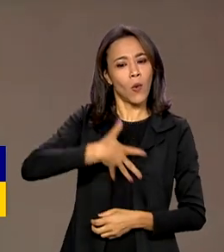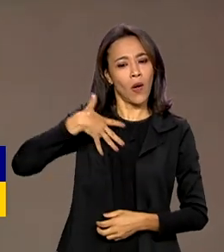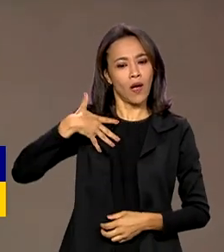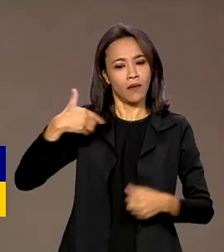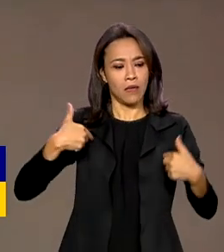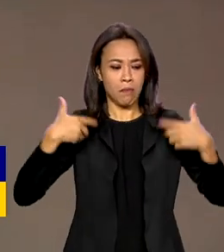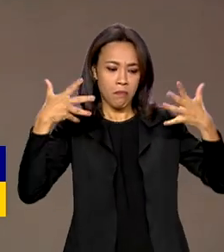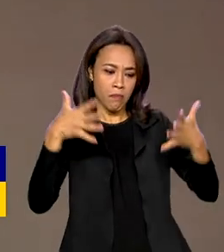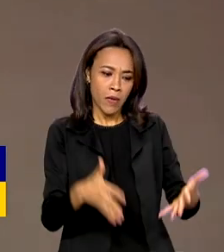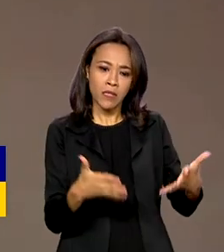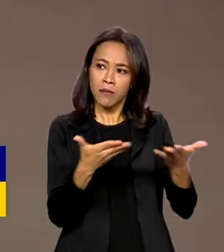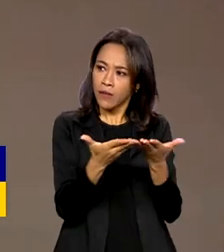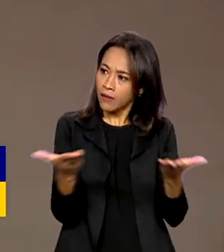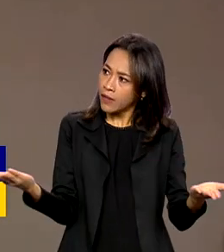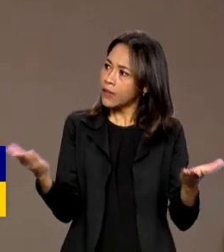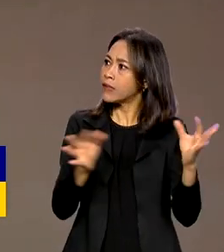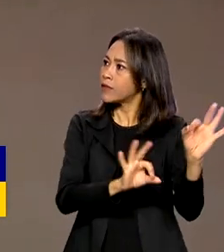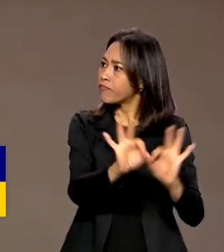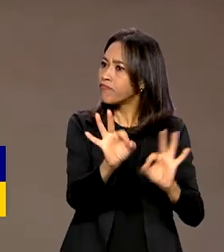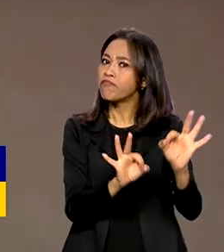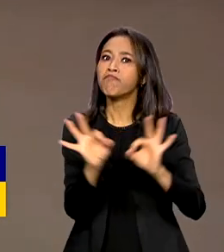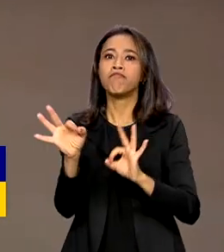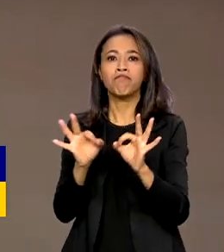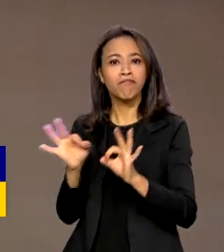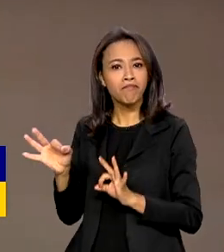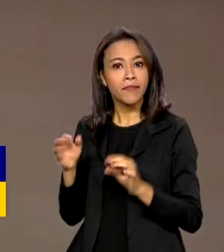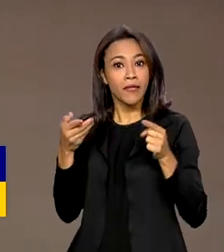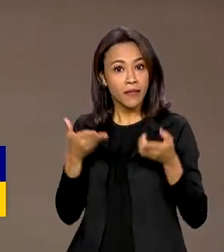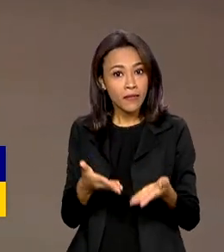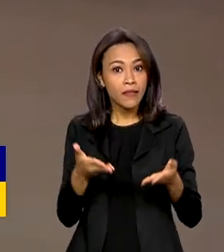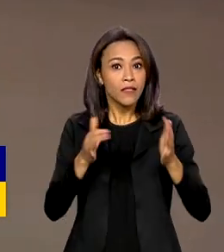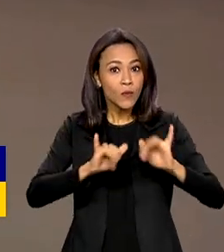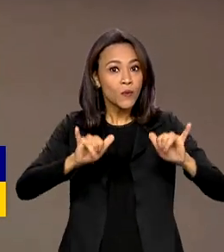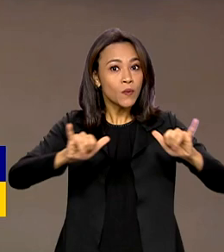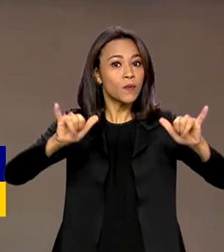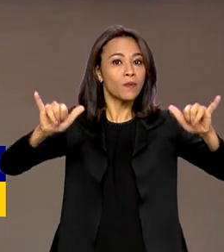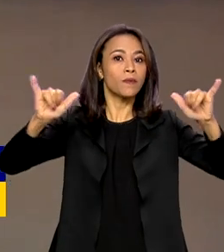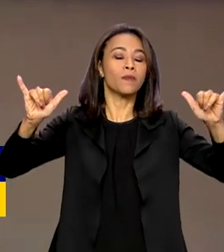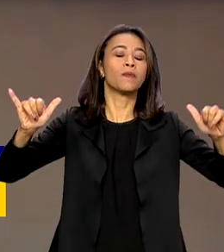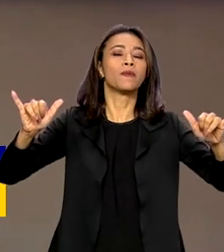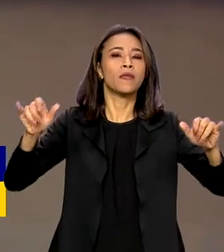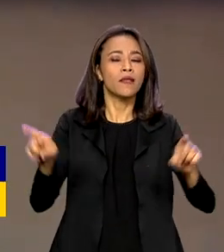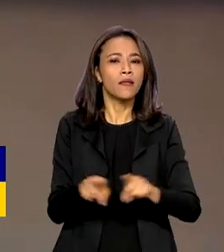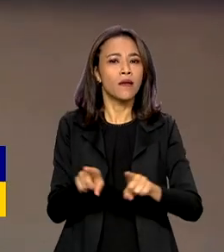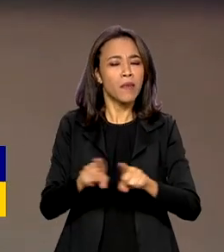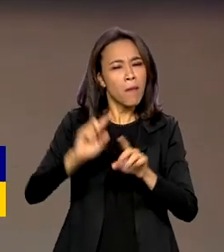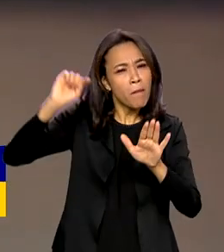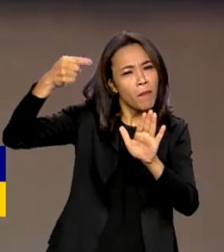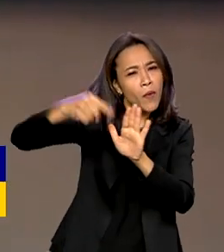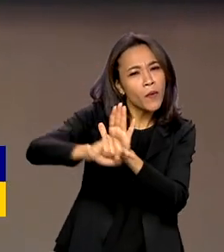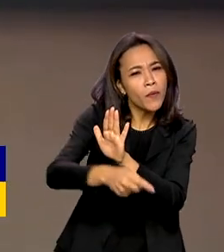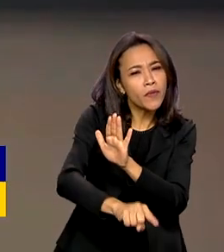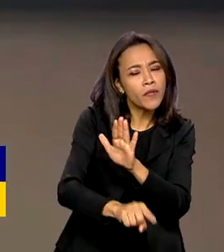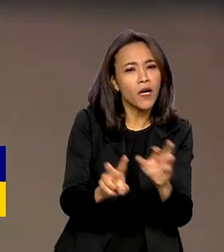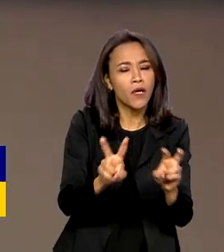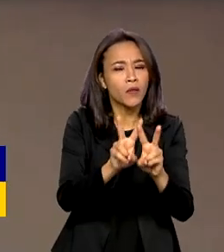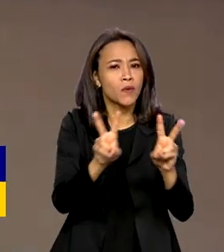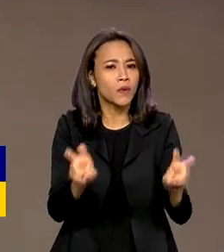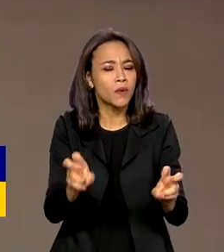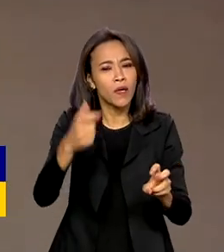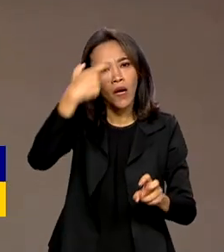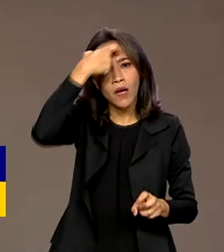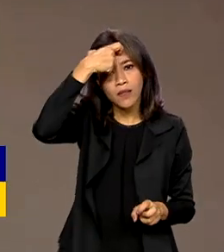iniciativa, que tem propagado e tem aprofundado a necessidade e a